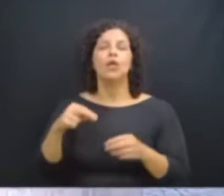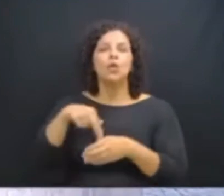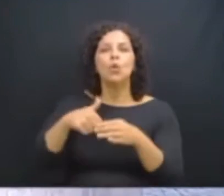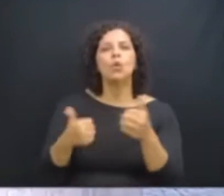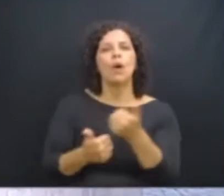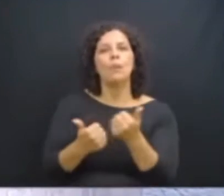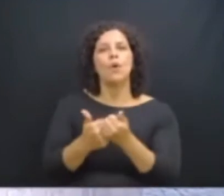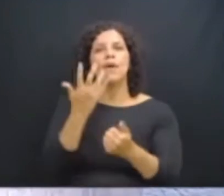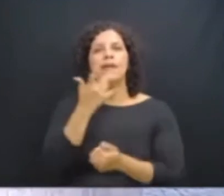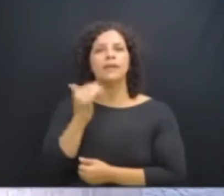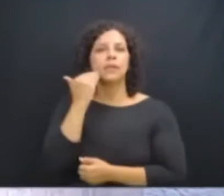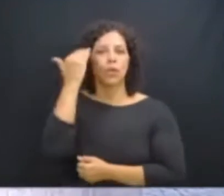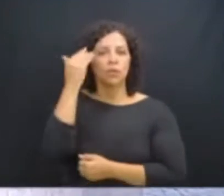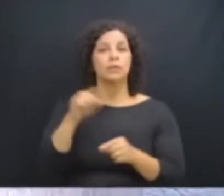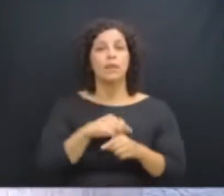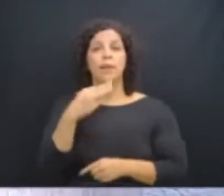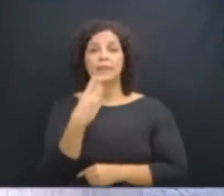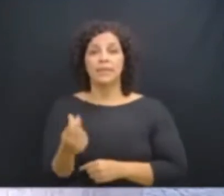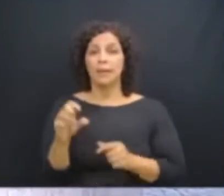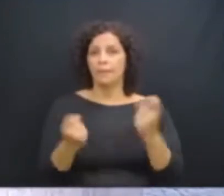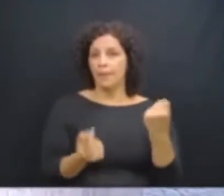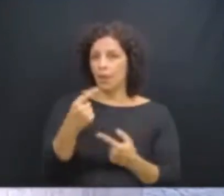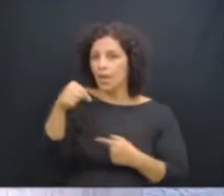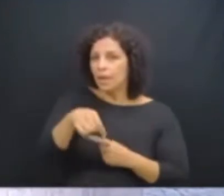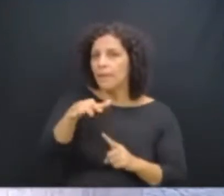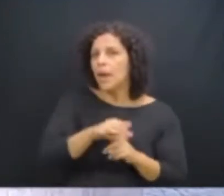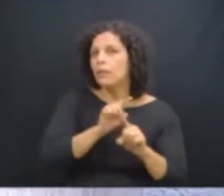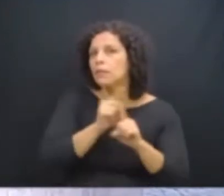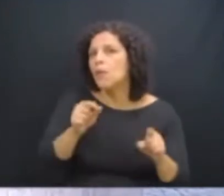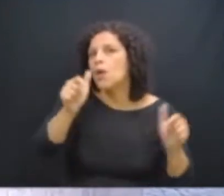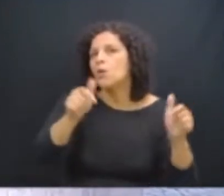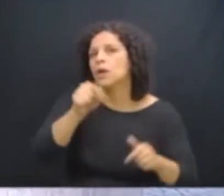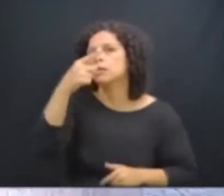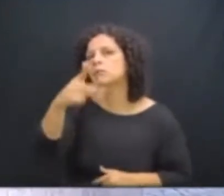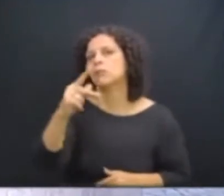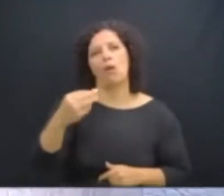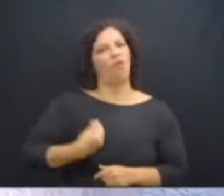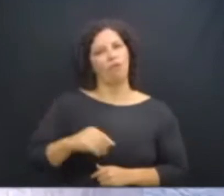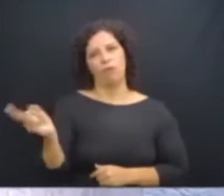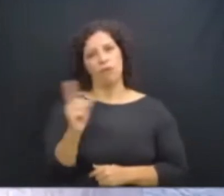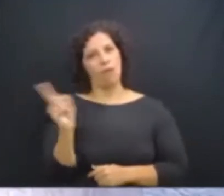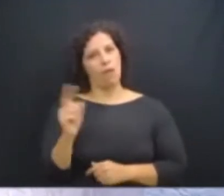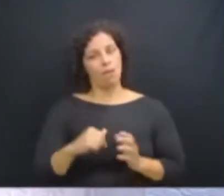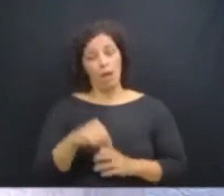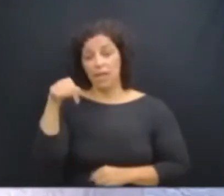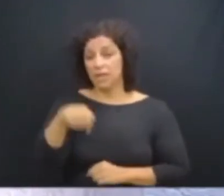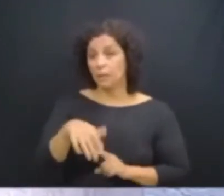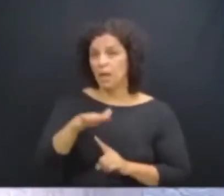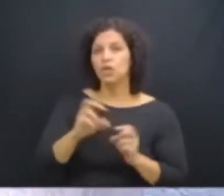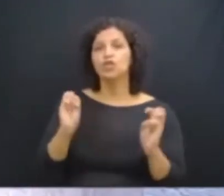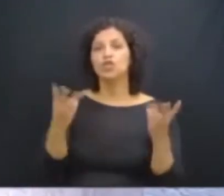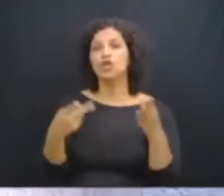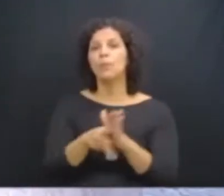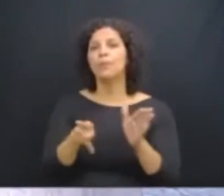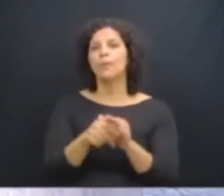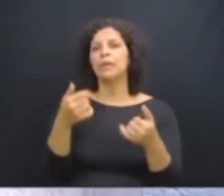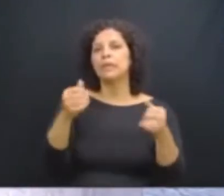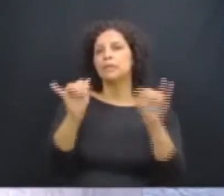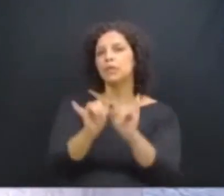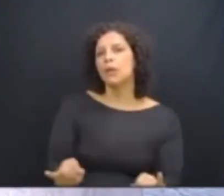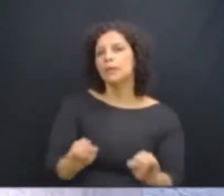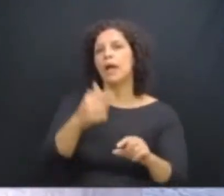Aqui, senhora MC Pipoquinha, não é o local para a senhora vir se apresentar com shows pornográficos,